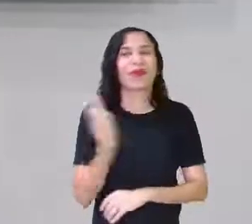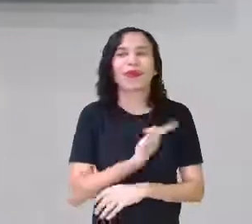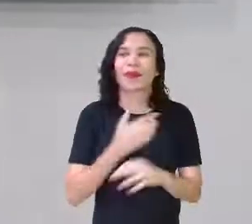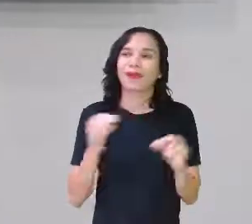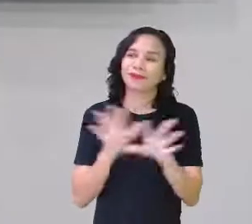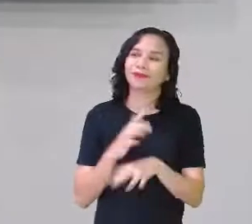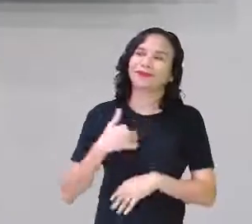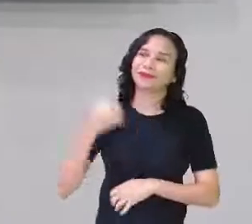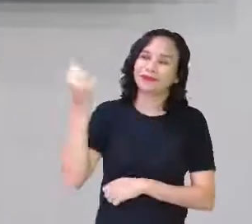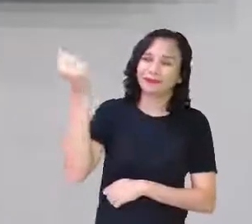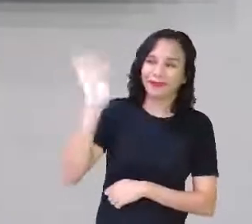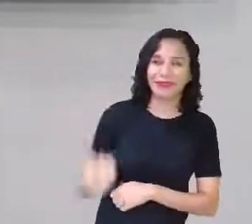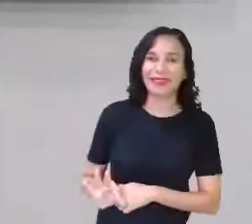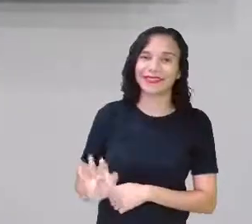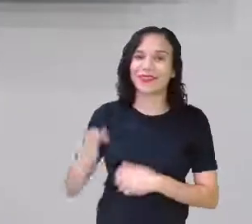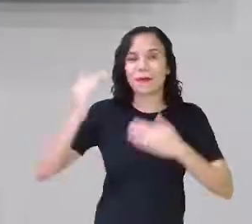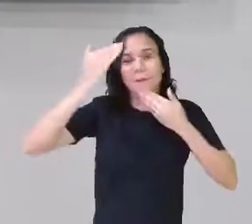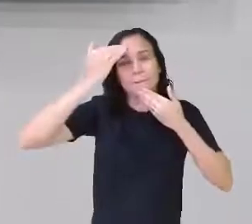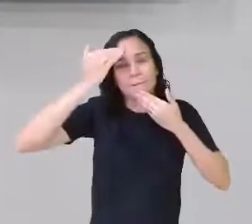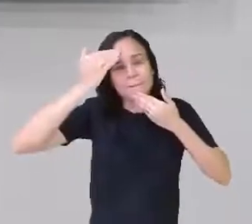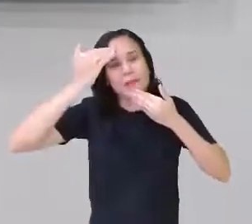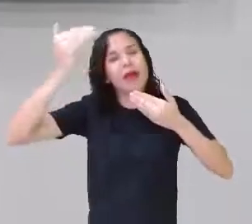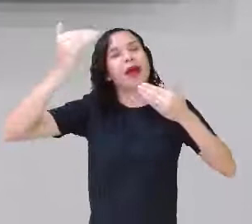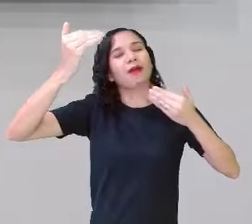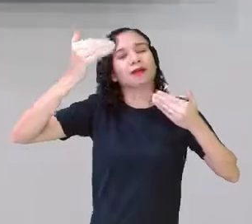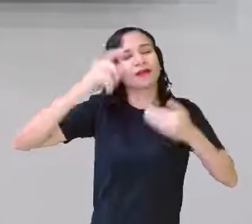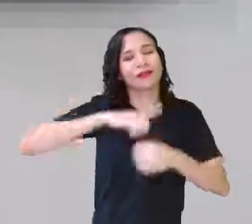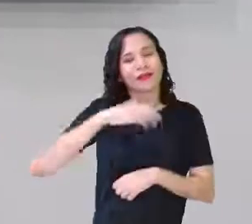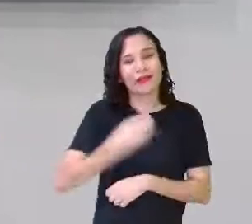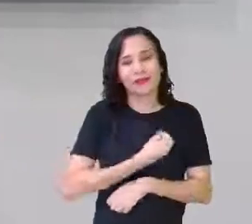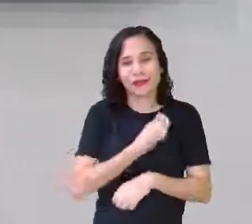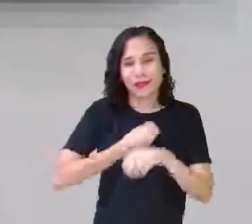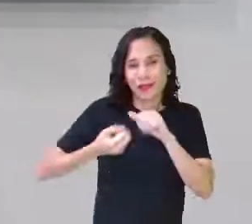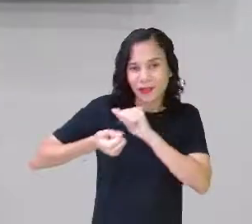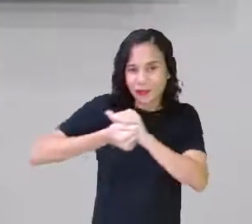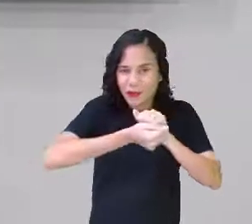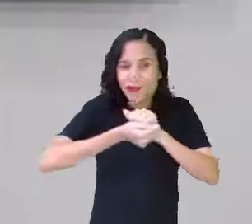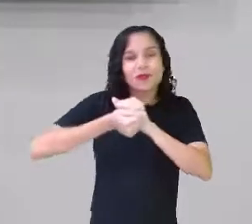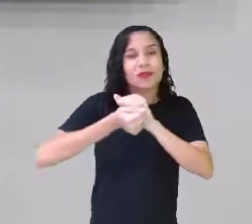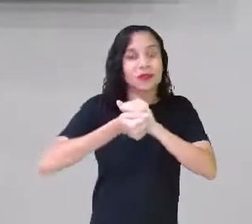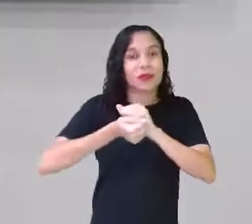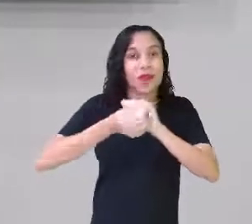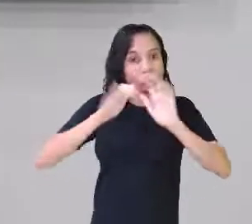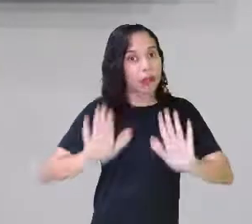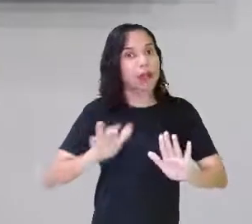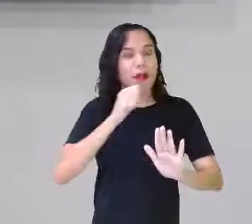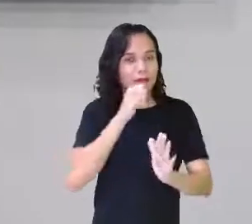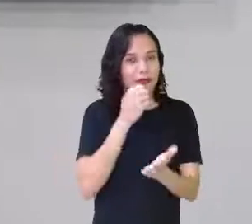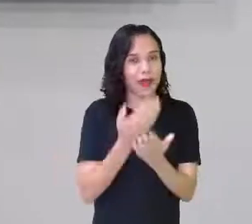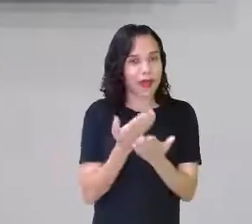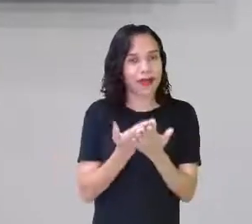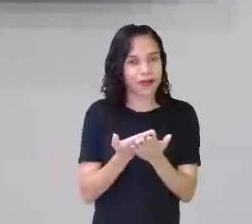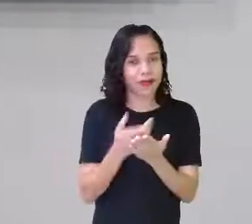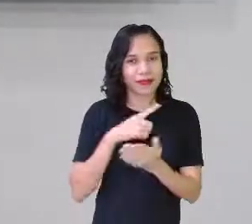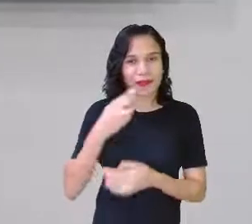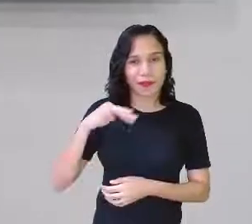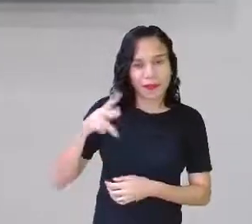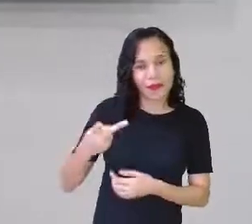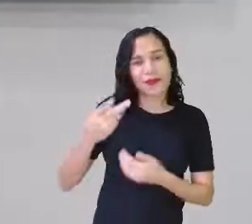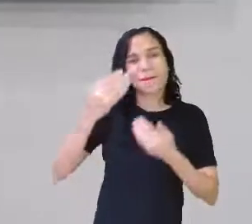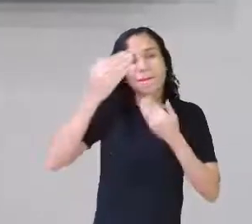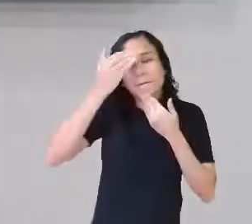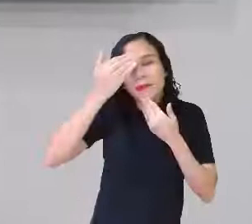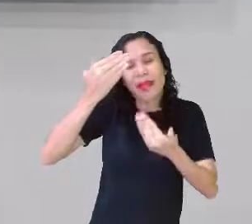ficar muito feliz. Agradeço vocês que estão com a gente esses minutinhos aí. Não sai daí que tem mais aulas chegando. Maria Helena,